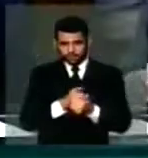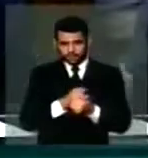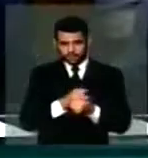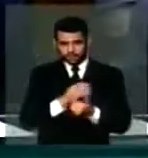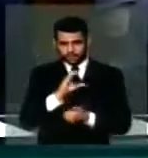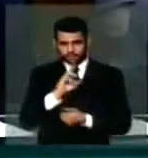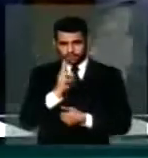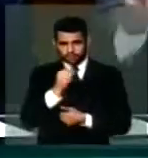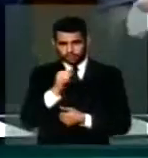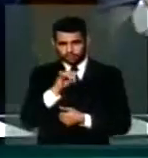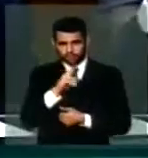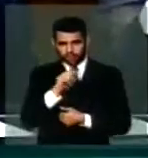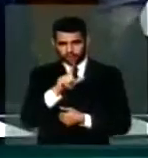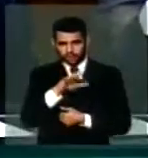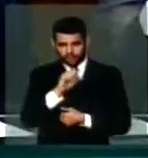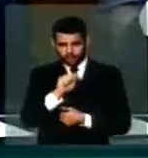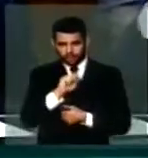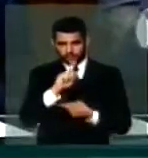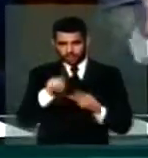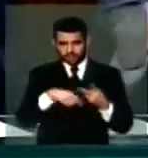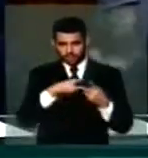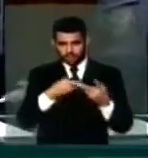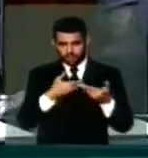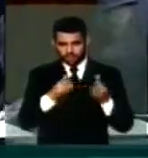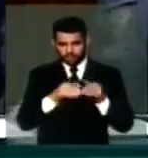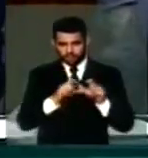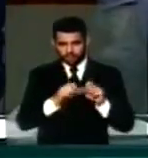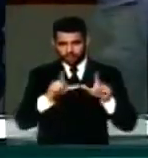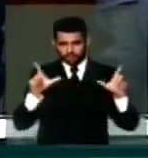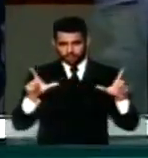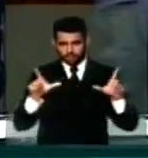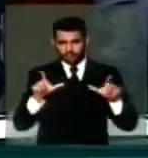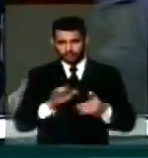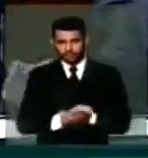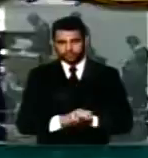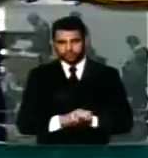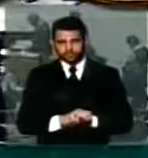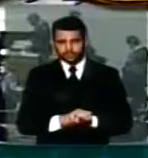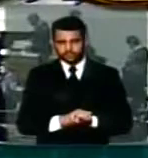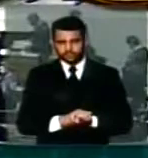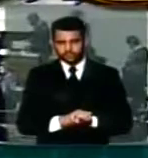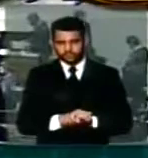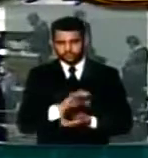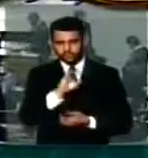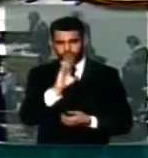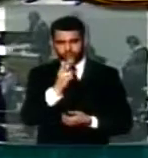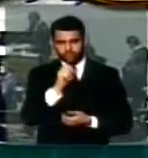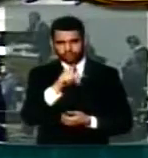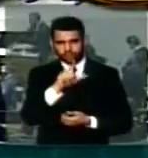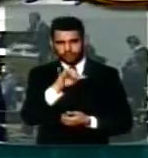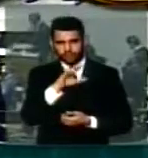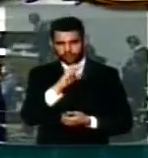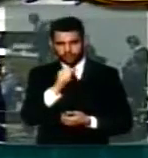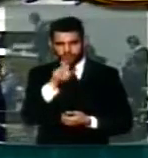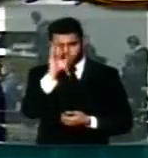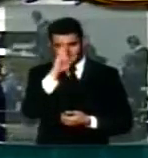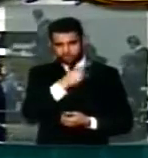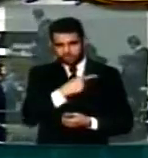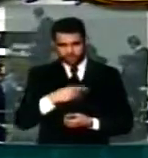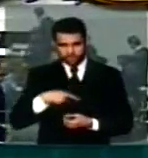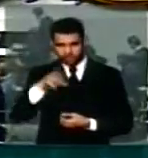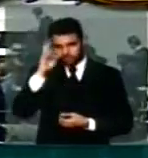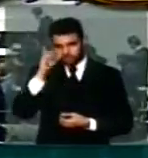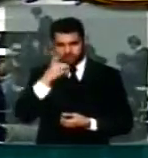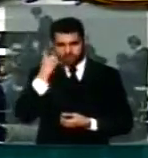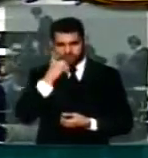Eu vou dar a palavra a Chico Alencar e em seguida abrirei o painel e darei os outros para encaminhar. Chico Alencar. Senhor Presidente, senhores